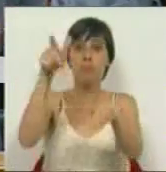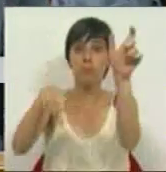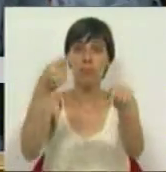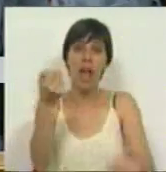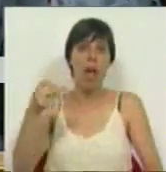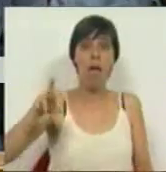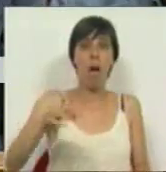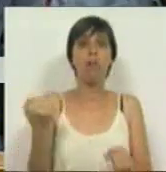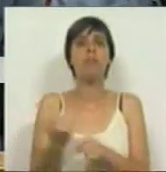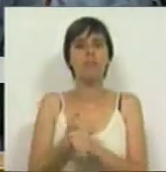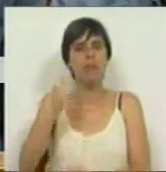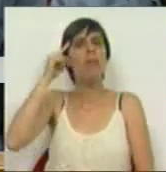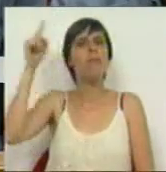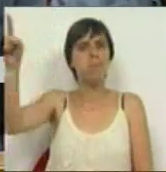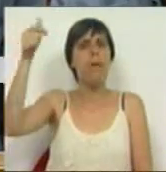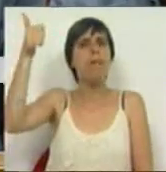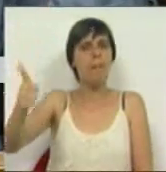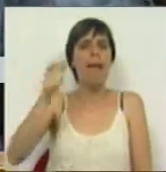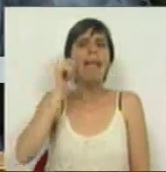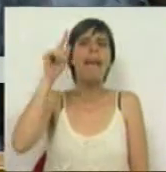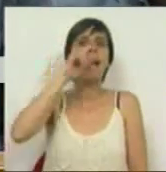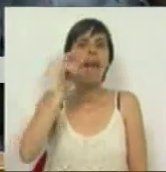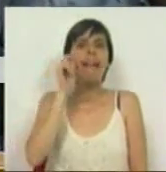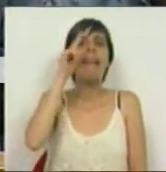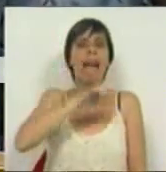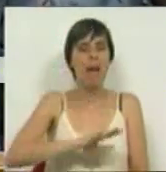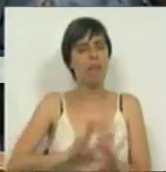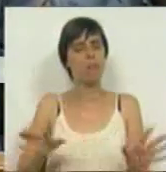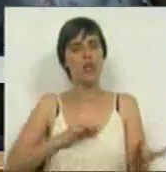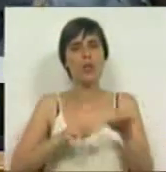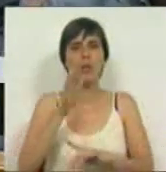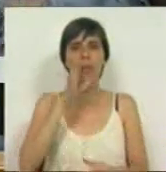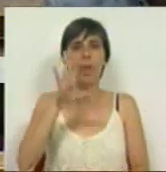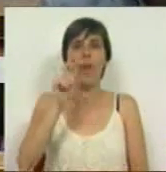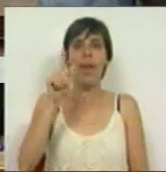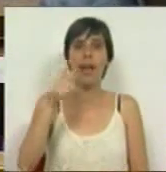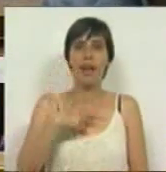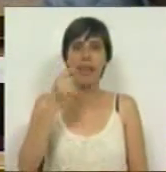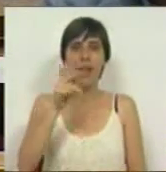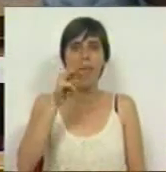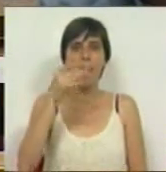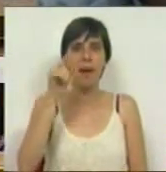e os ex-trabalhadores sabem bem quem é quem. Sr. Deputado Aldera Amaral.